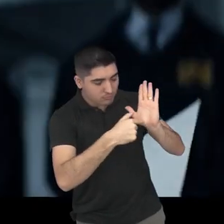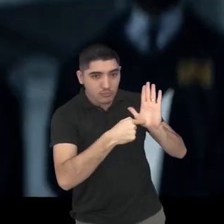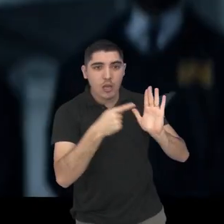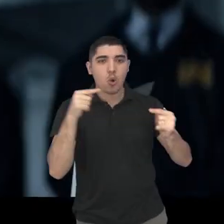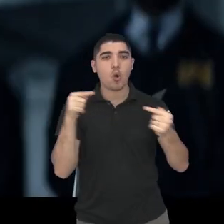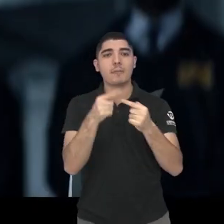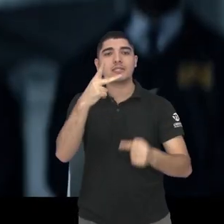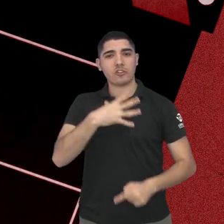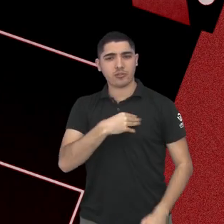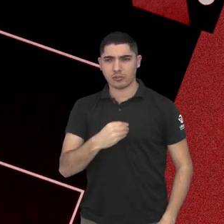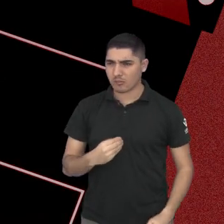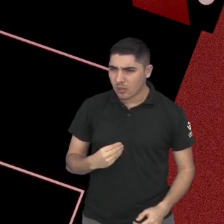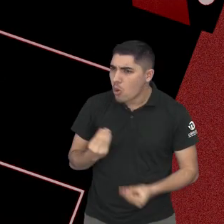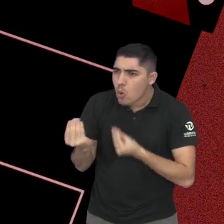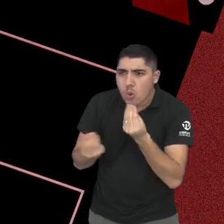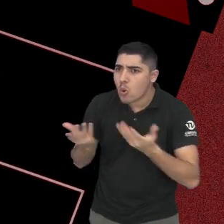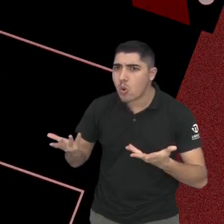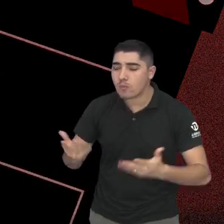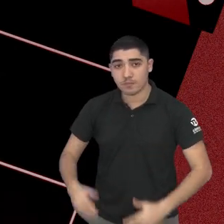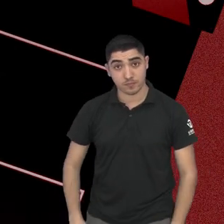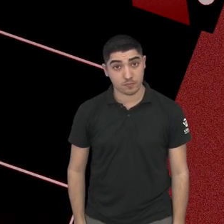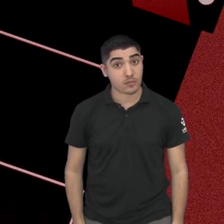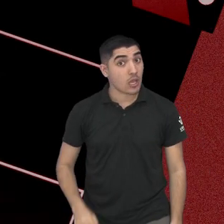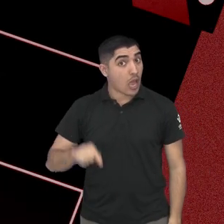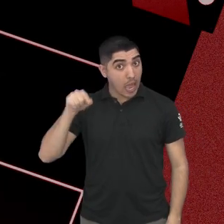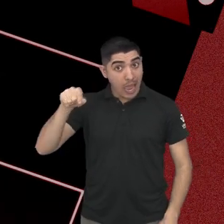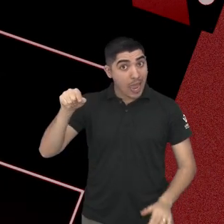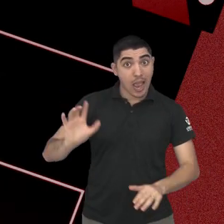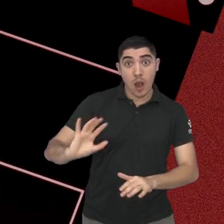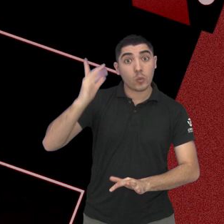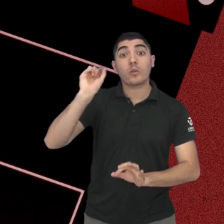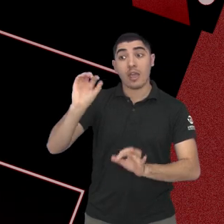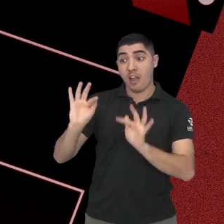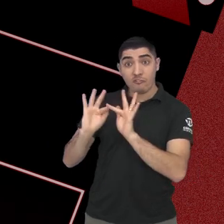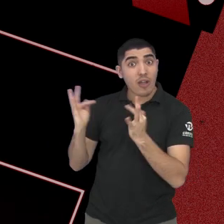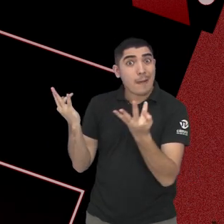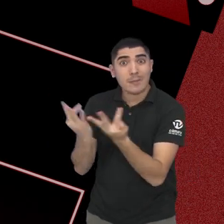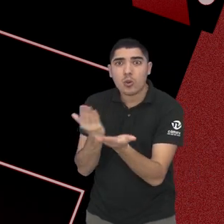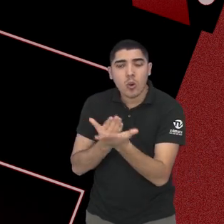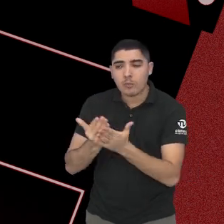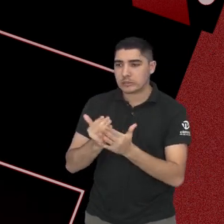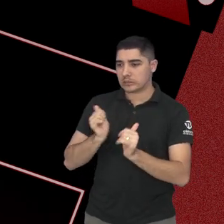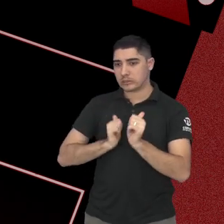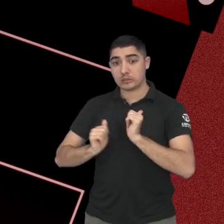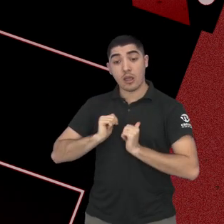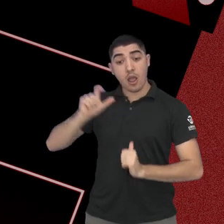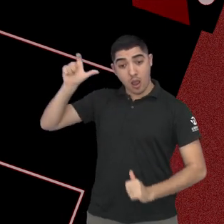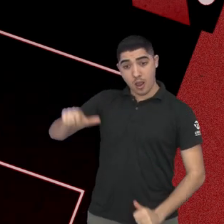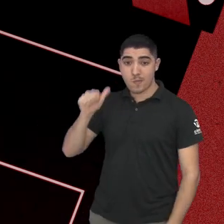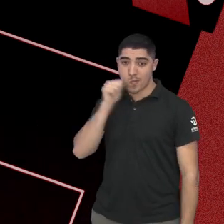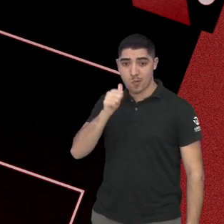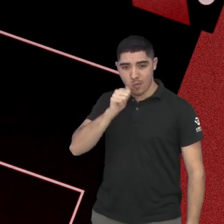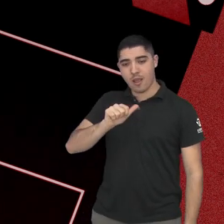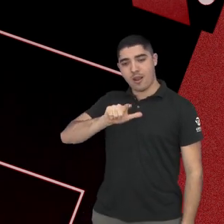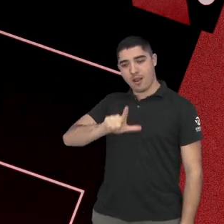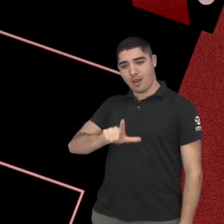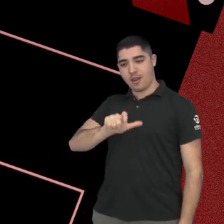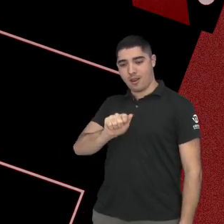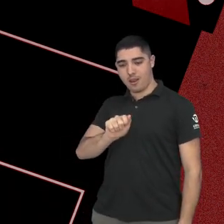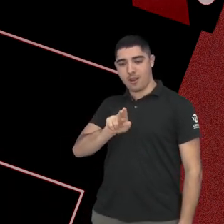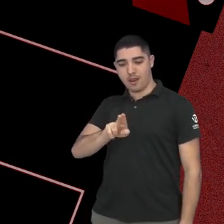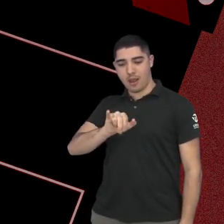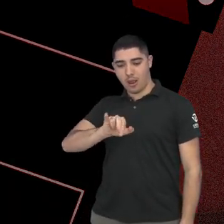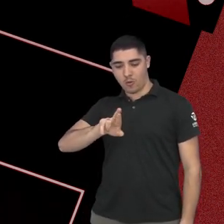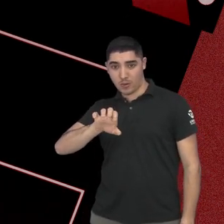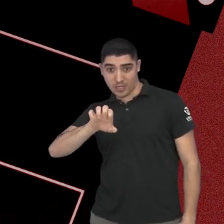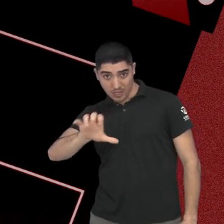Aí é claro que essa situação mexe com toda a família, incluindo a Larry, que é a mãe dele, que é uma pedagoga bem